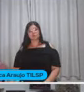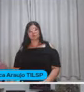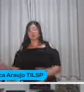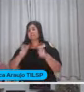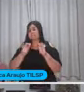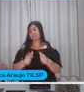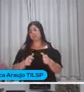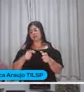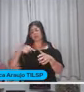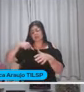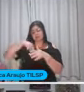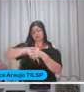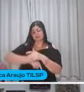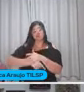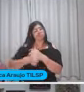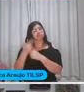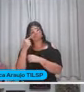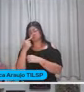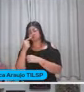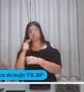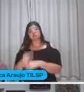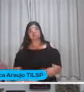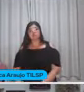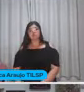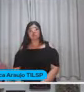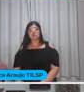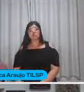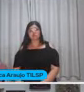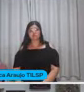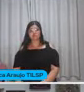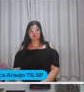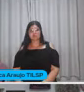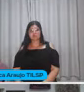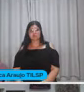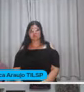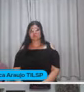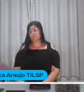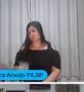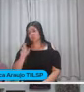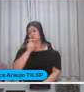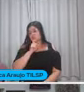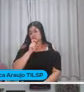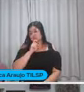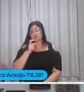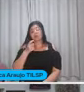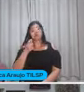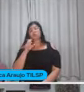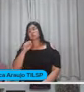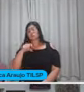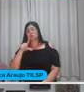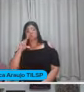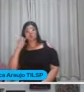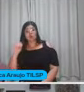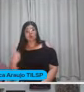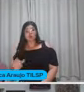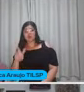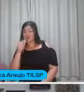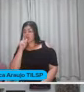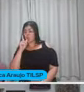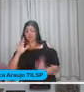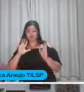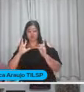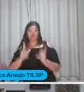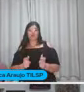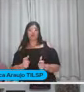região Subterrânea inacessível Ela pode ir para a região Das geleiras E ficar no estado sólido Então a água limpa